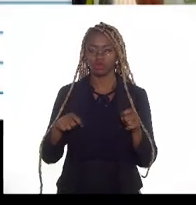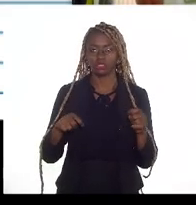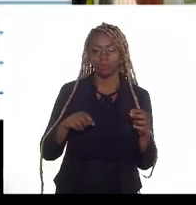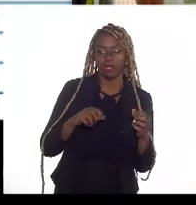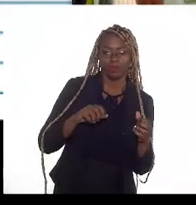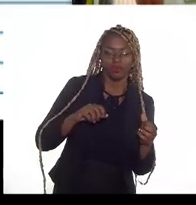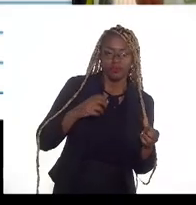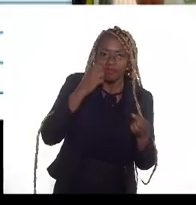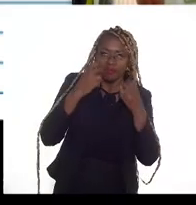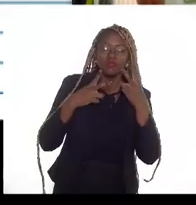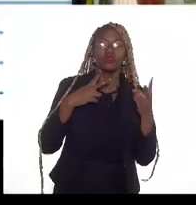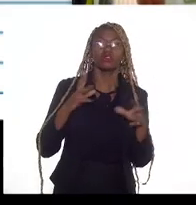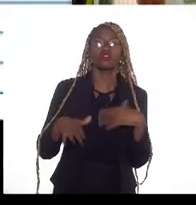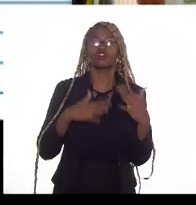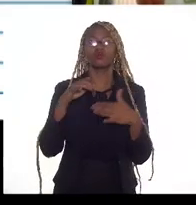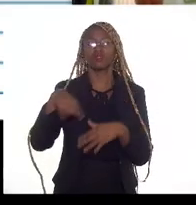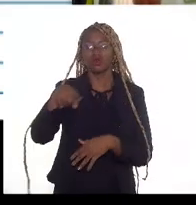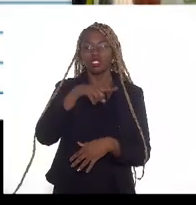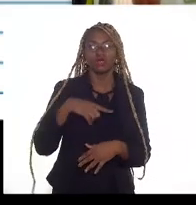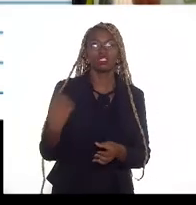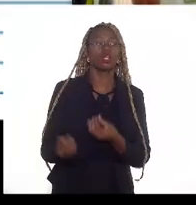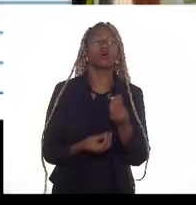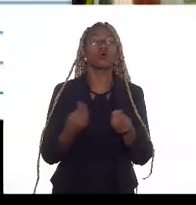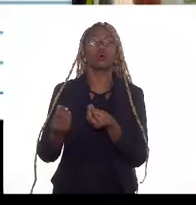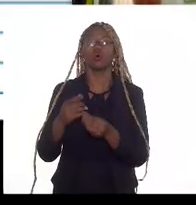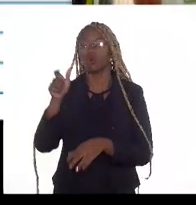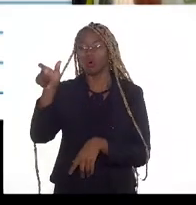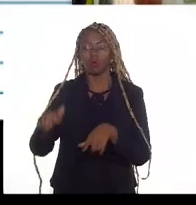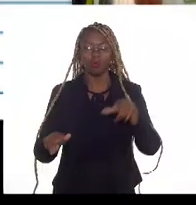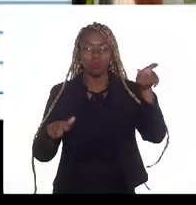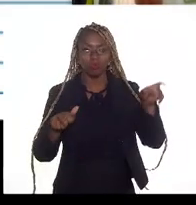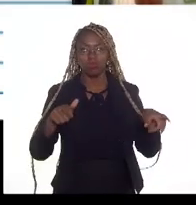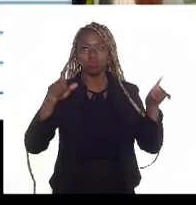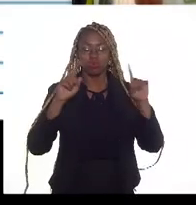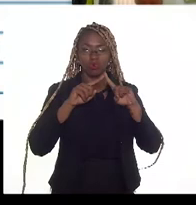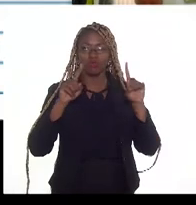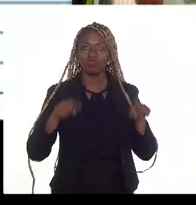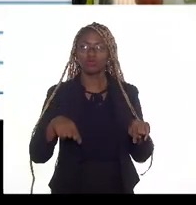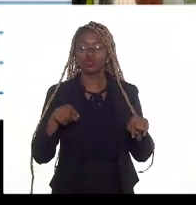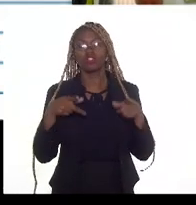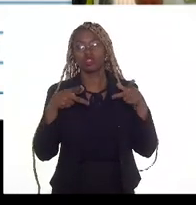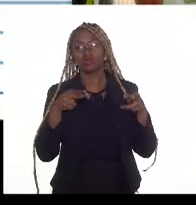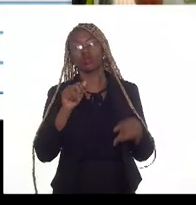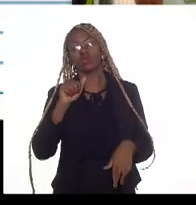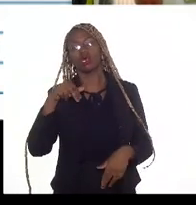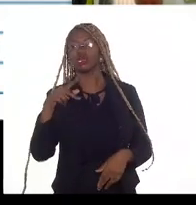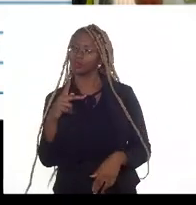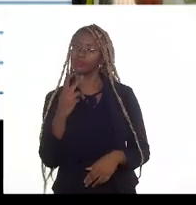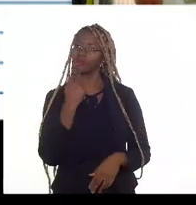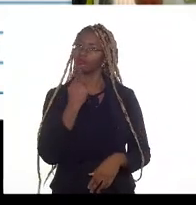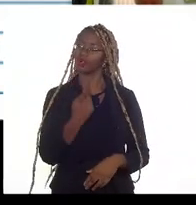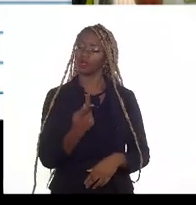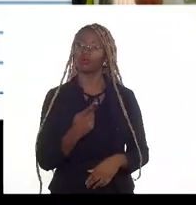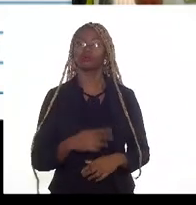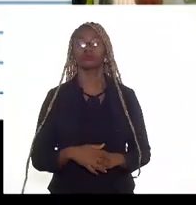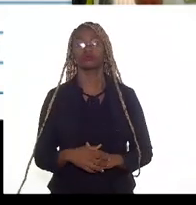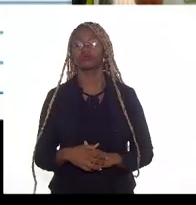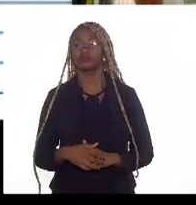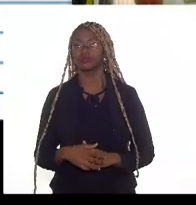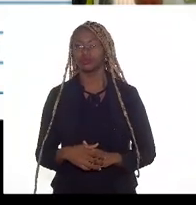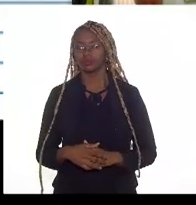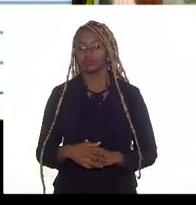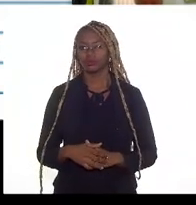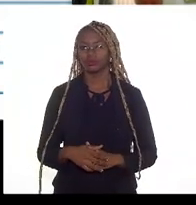são acordos entre os agentes, como o Hélio da ANP comentou, é que esse novo